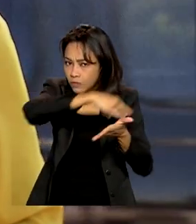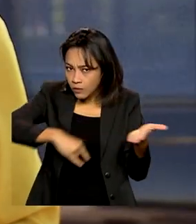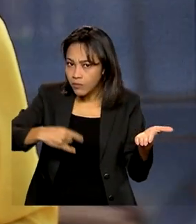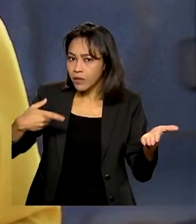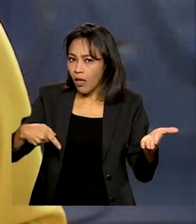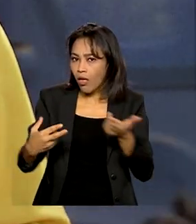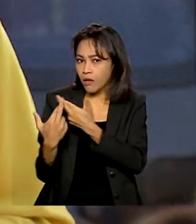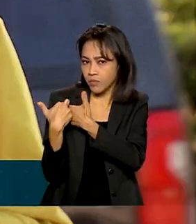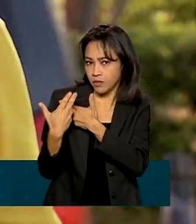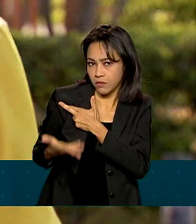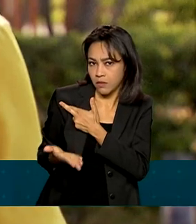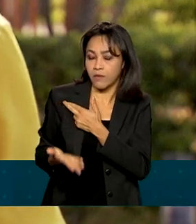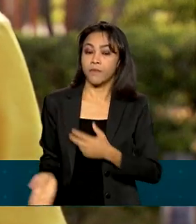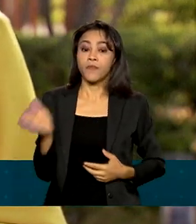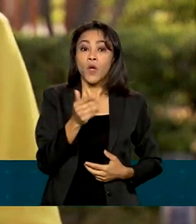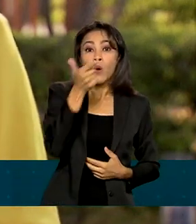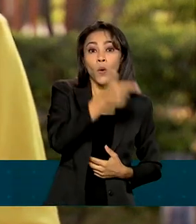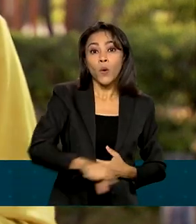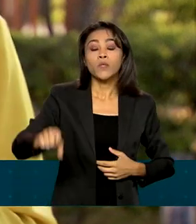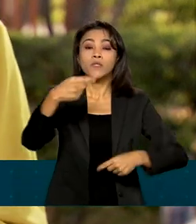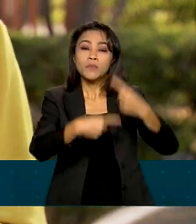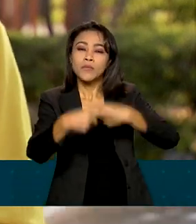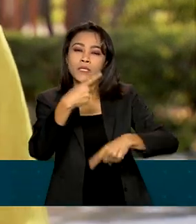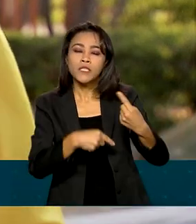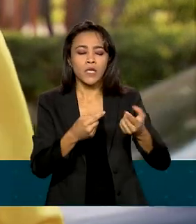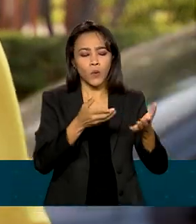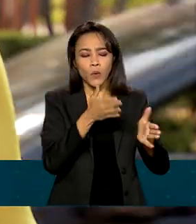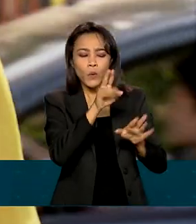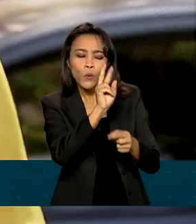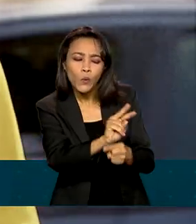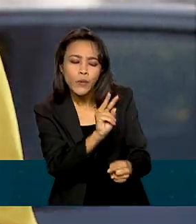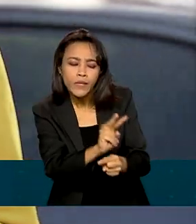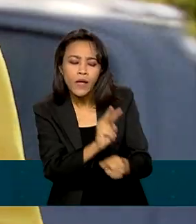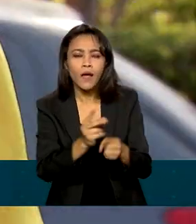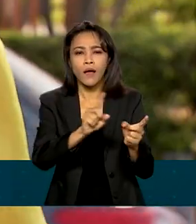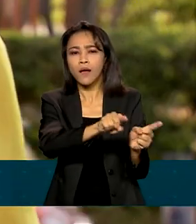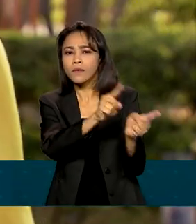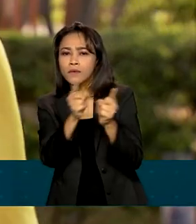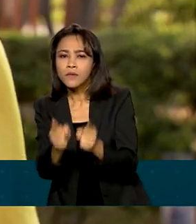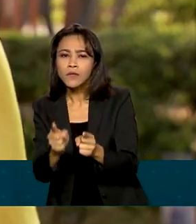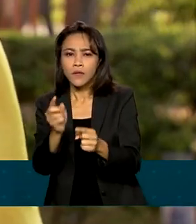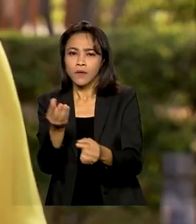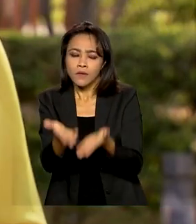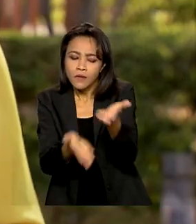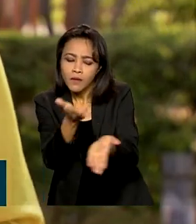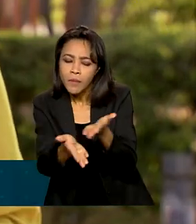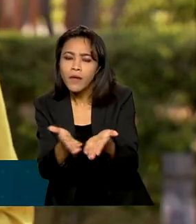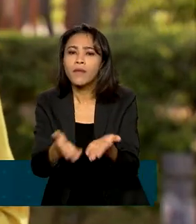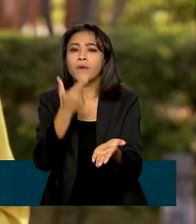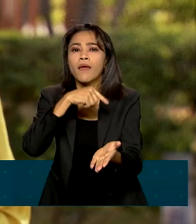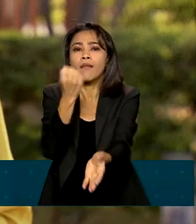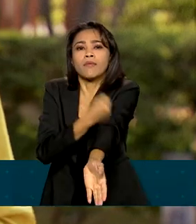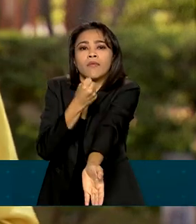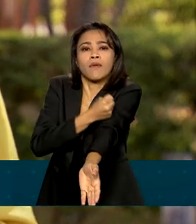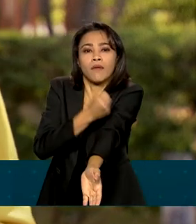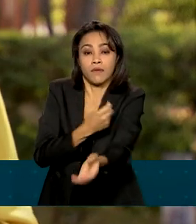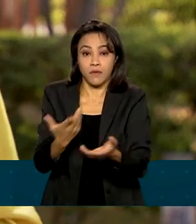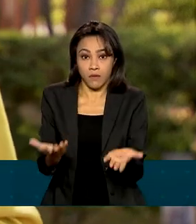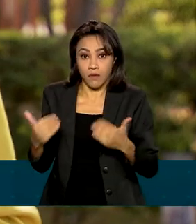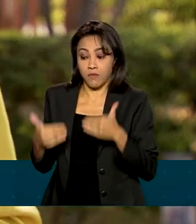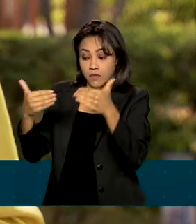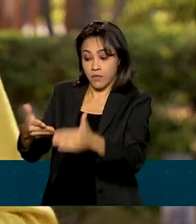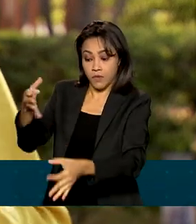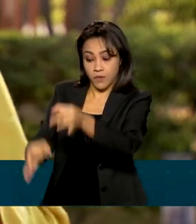integra as políticas de cuidado, tratamento e reinserção social dos dependentes químicos. O Ministério da Justiça quer